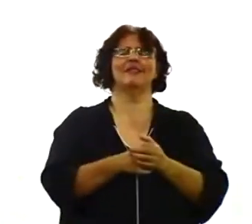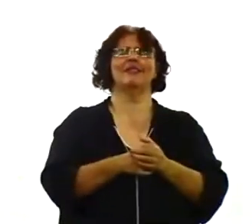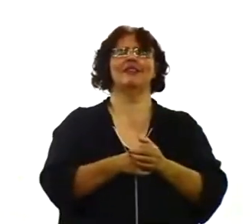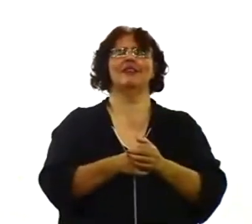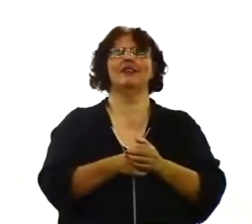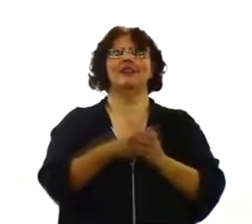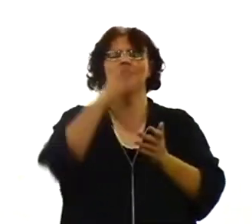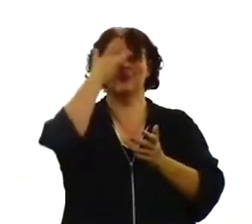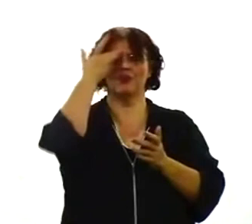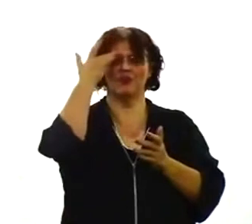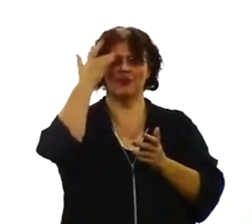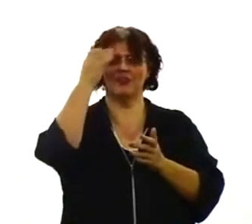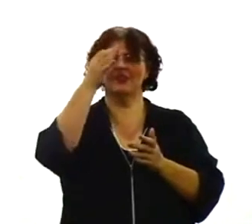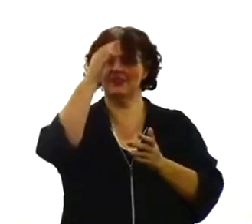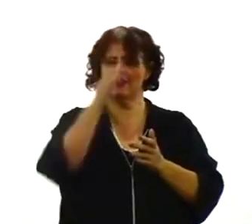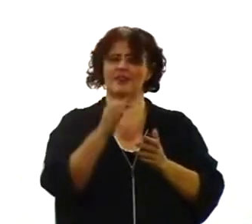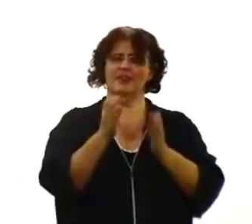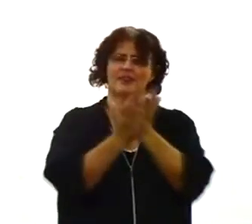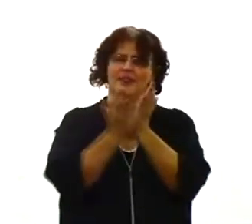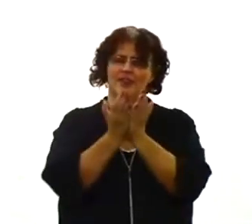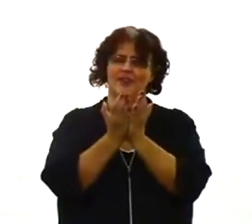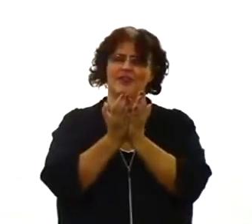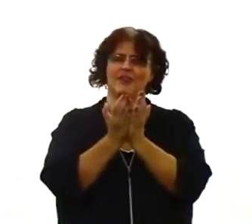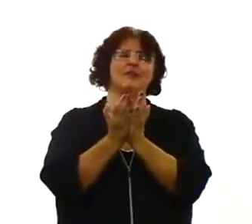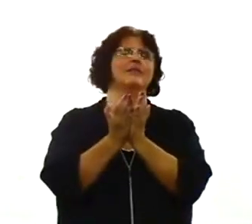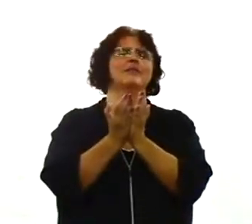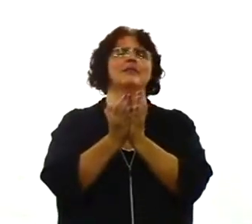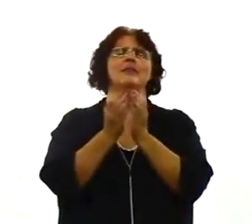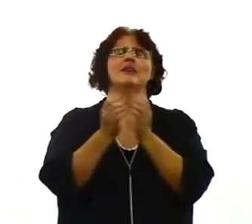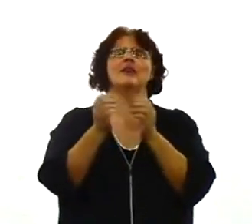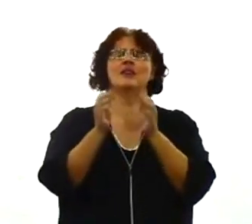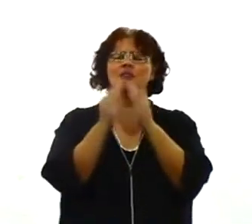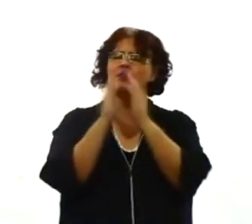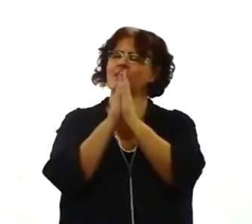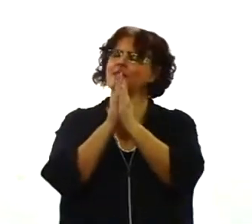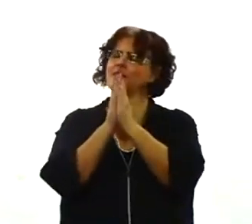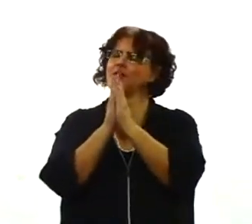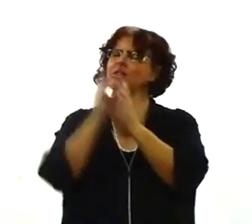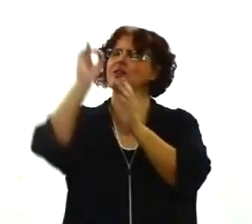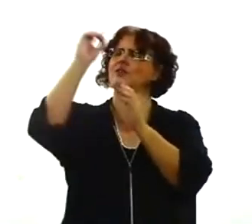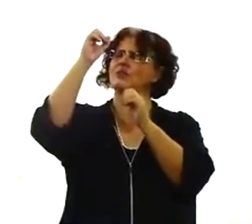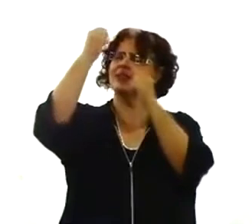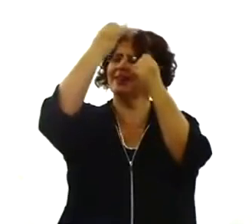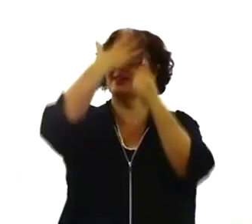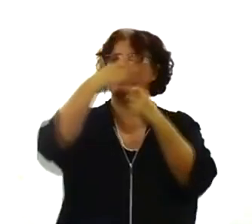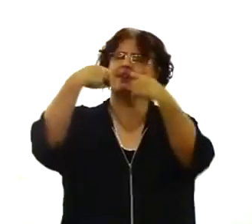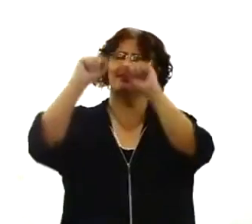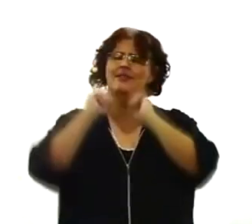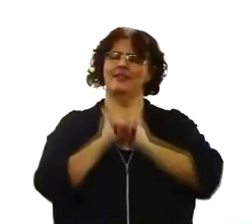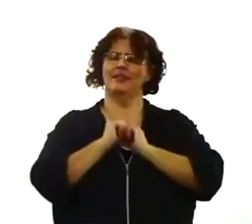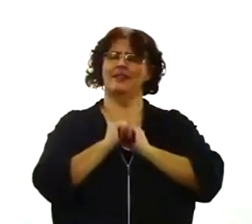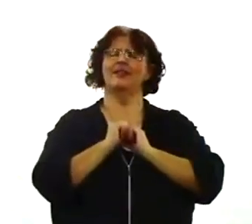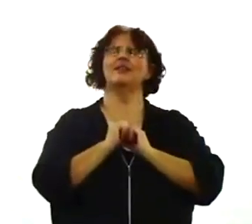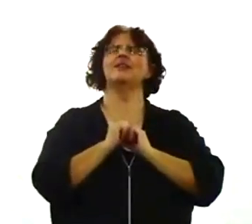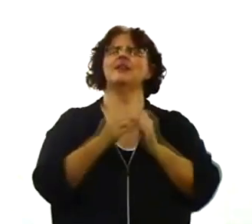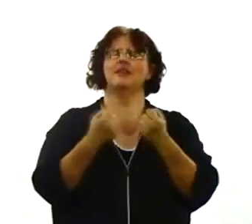fé. A nossa oração é que Deus os fortaleça. Lhes dê graça para suportarem as aflições.